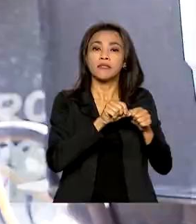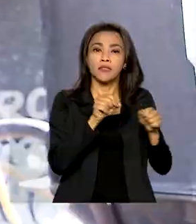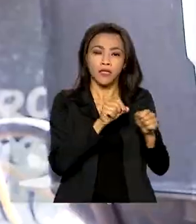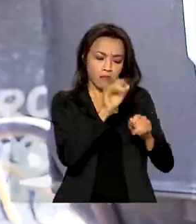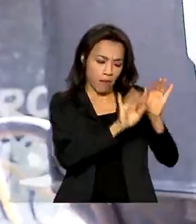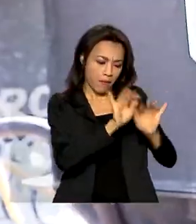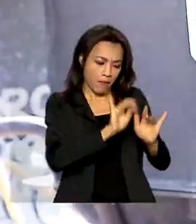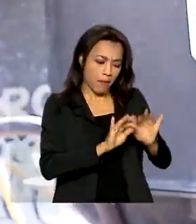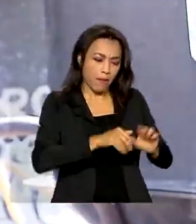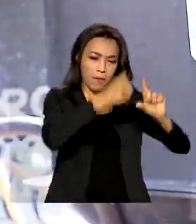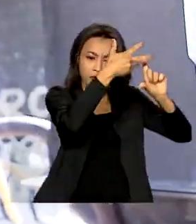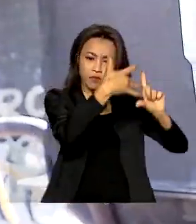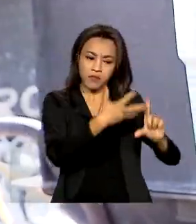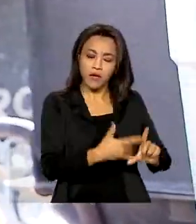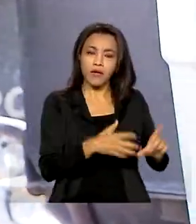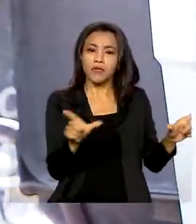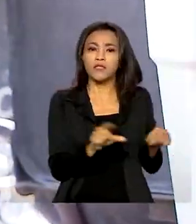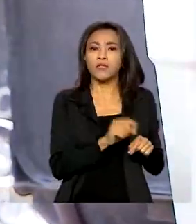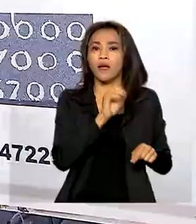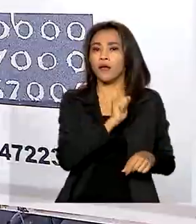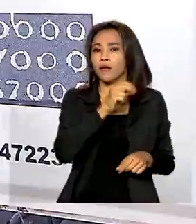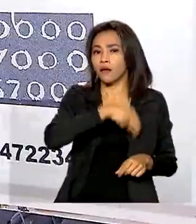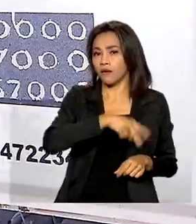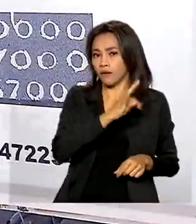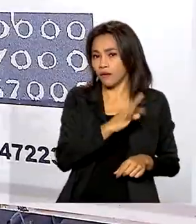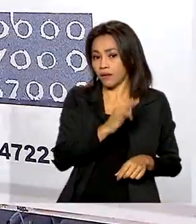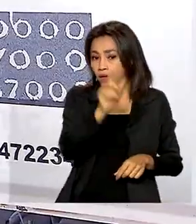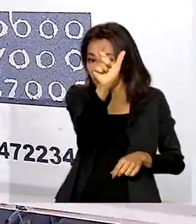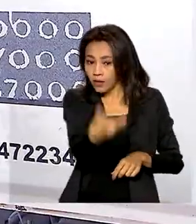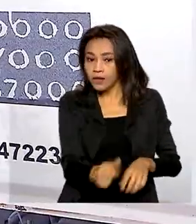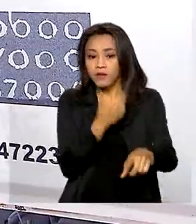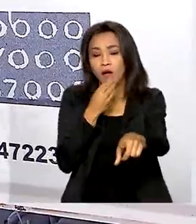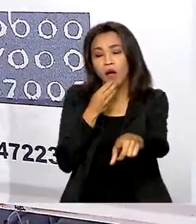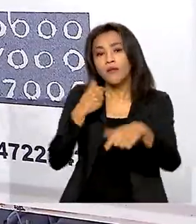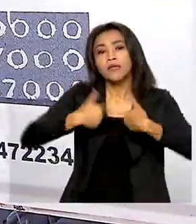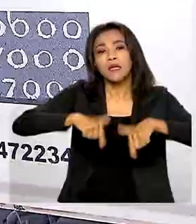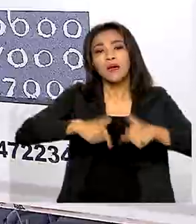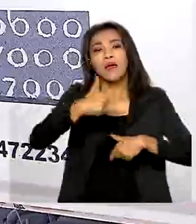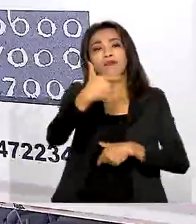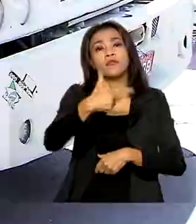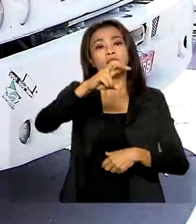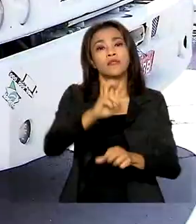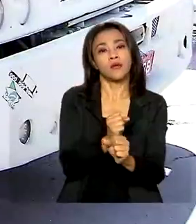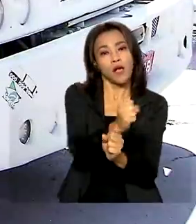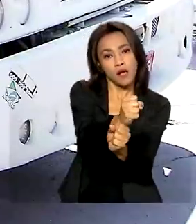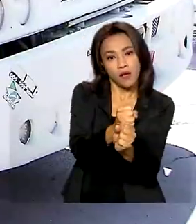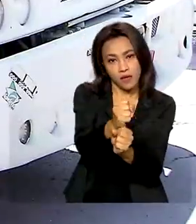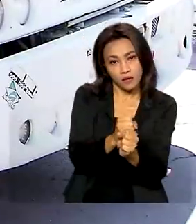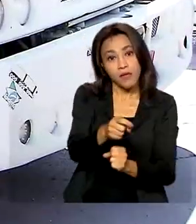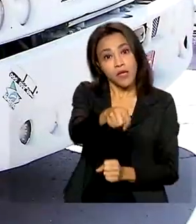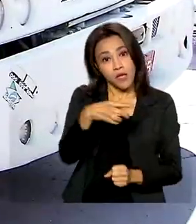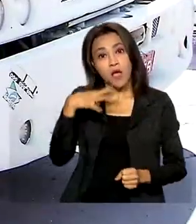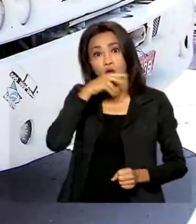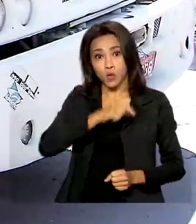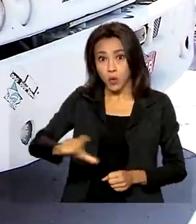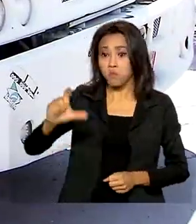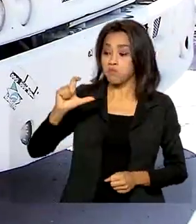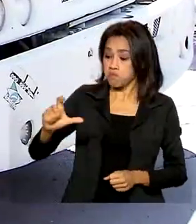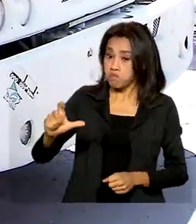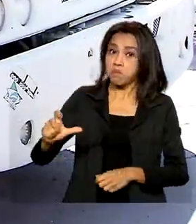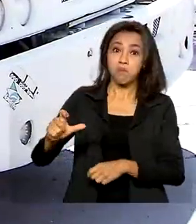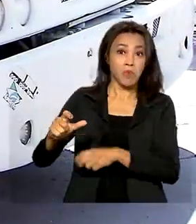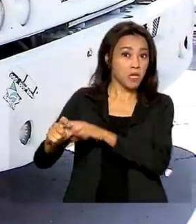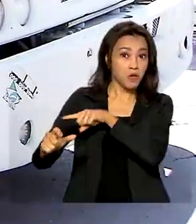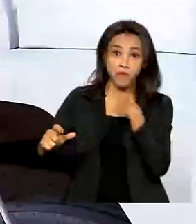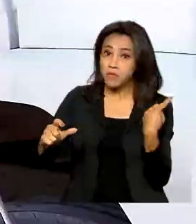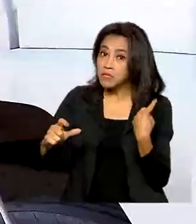Arthur trabalha com o transporte de cargas há 25 anos. Para ele, a medida é um ganho para a